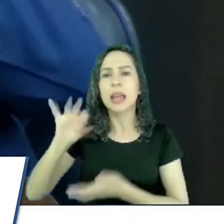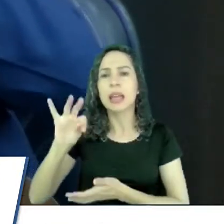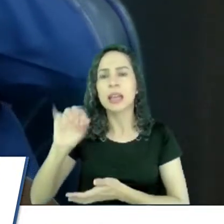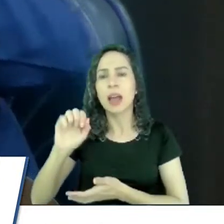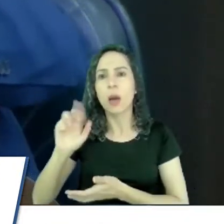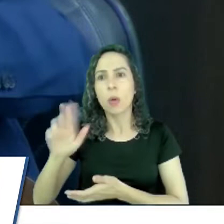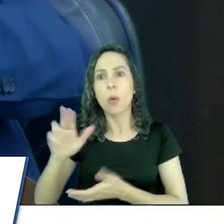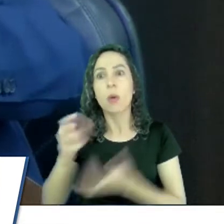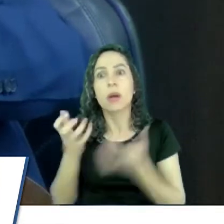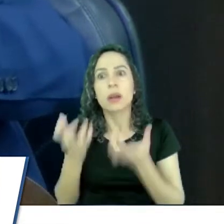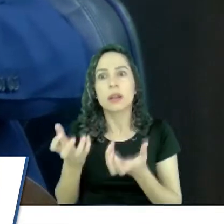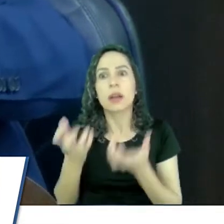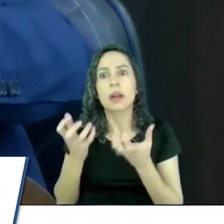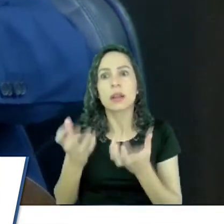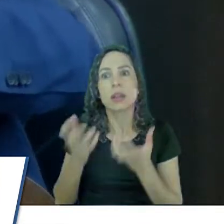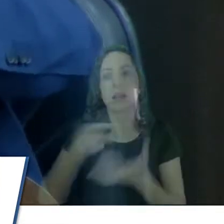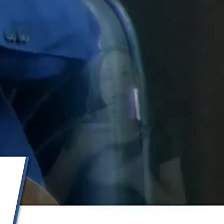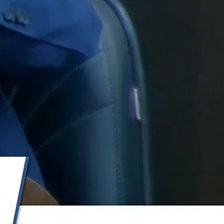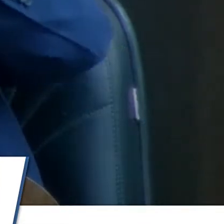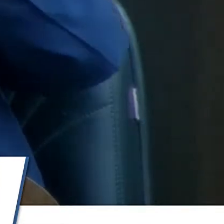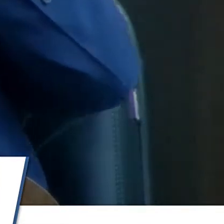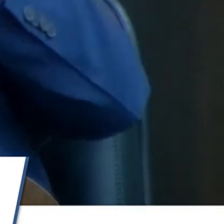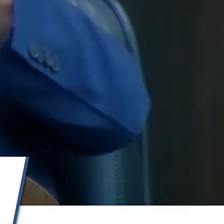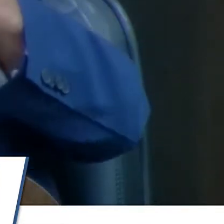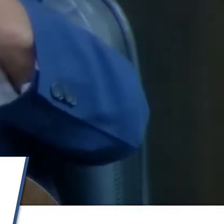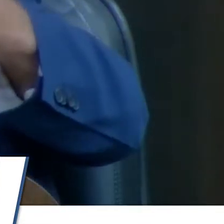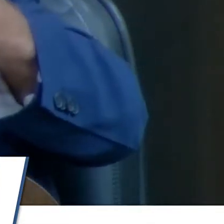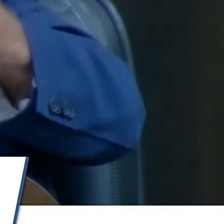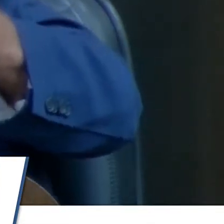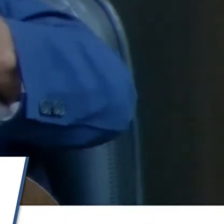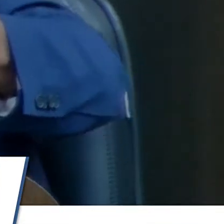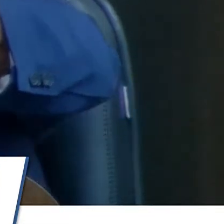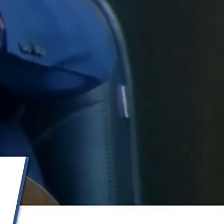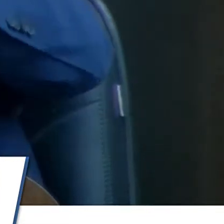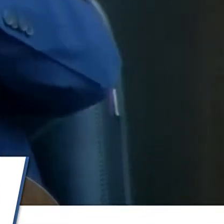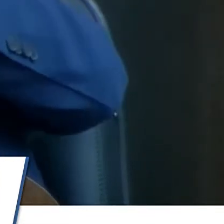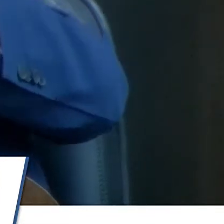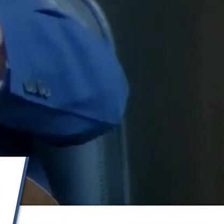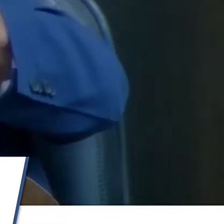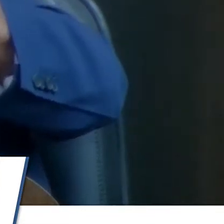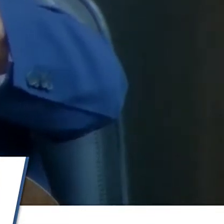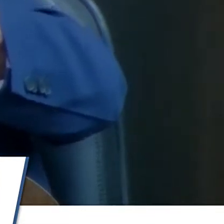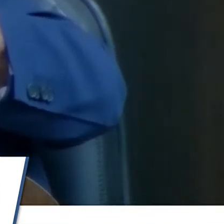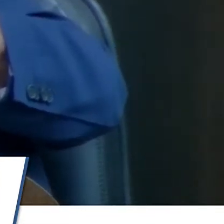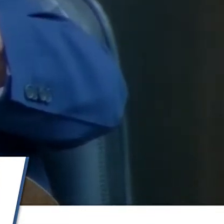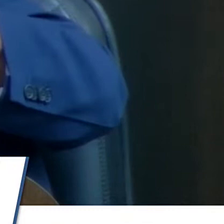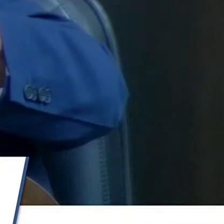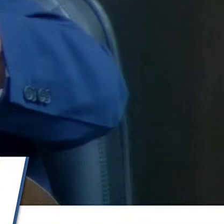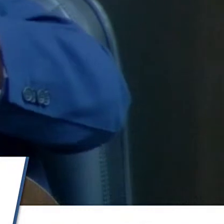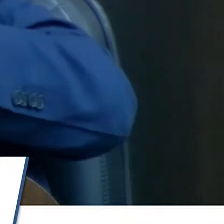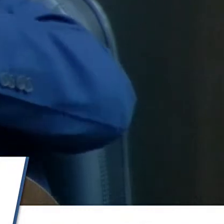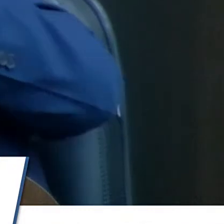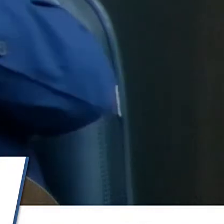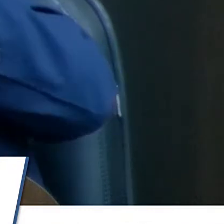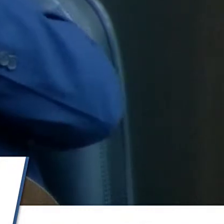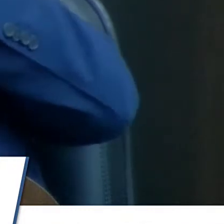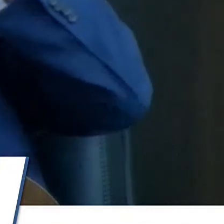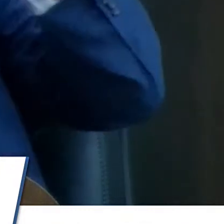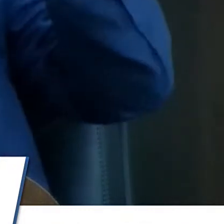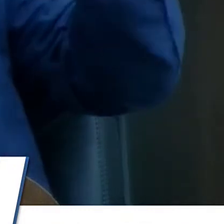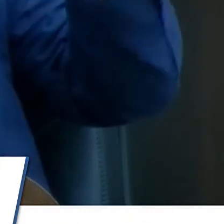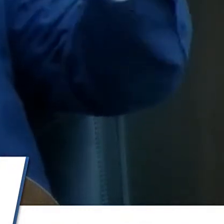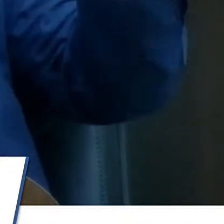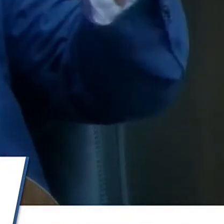legalizar aquela situação. E veio um projeto para cá e nós alteramos o Código de Posturas para dar